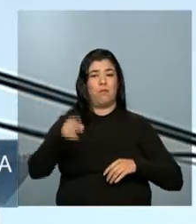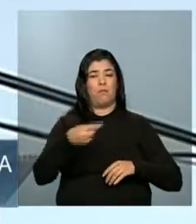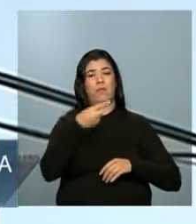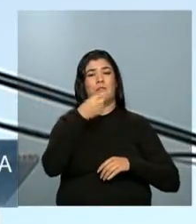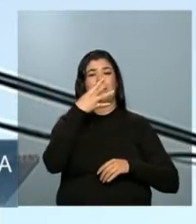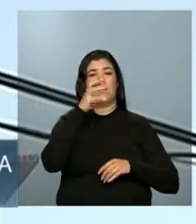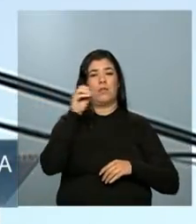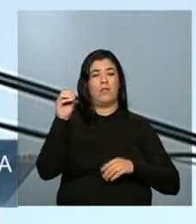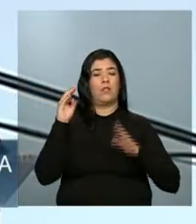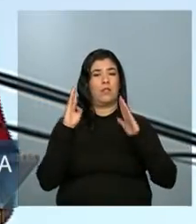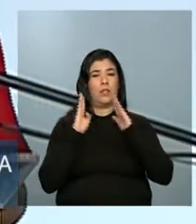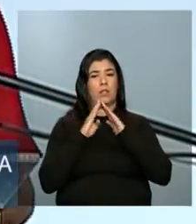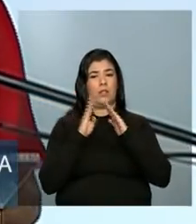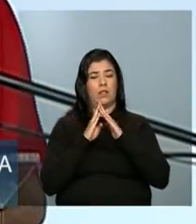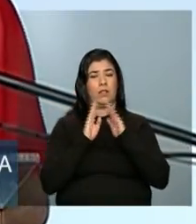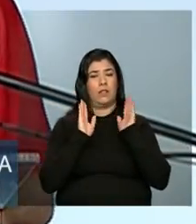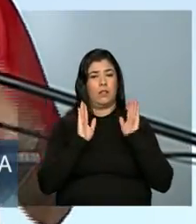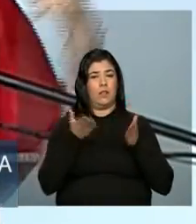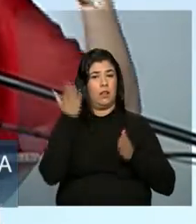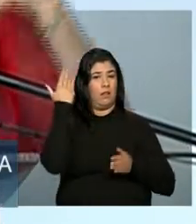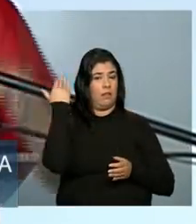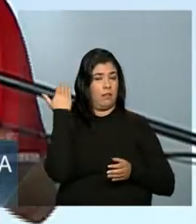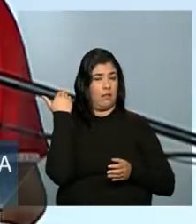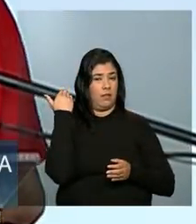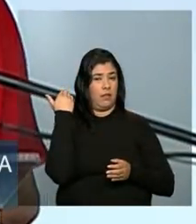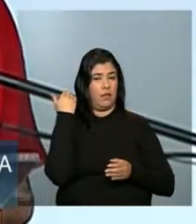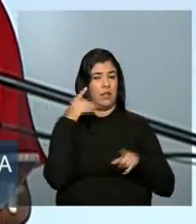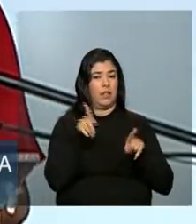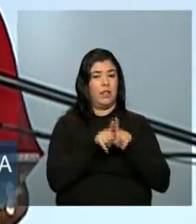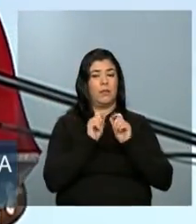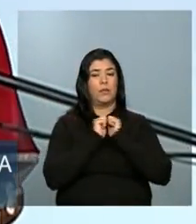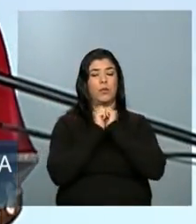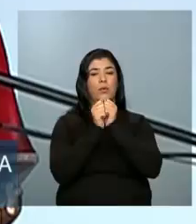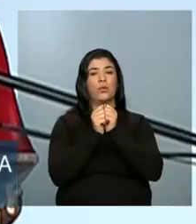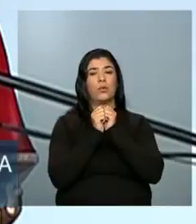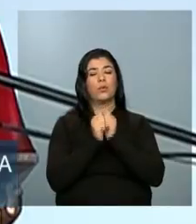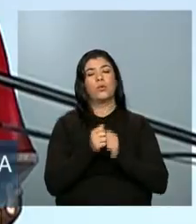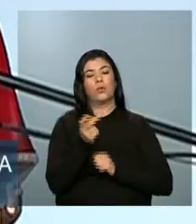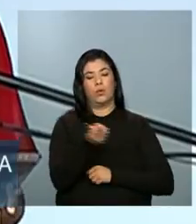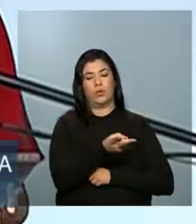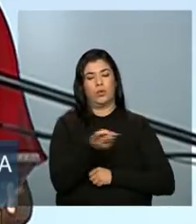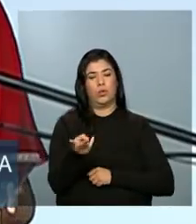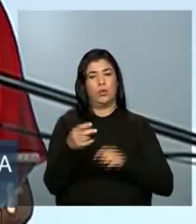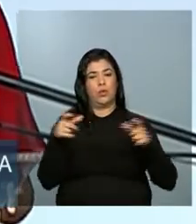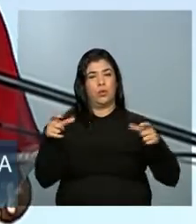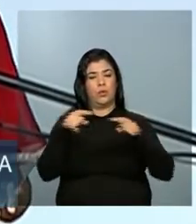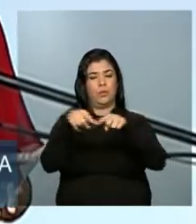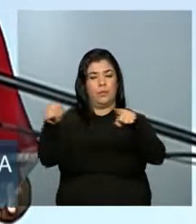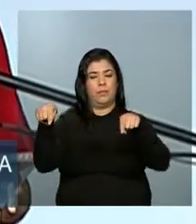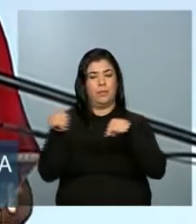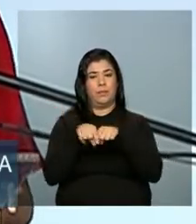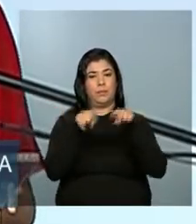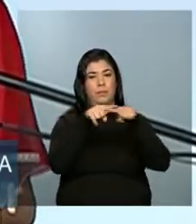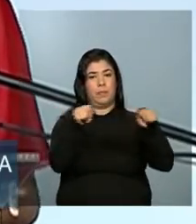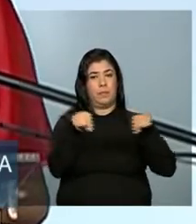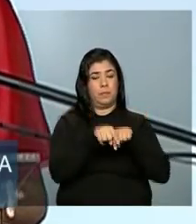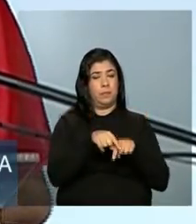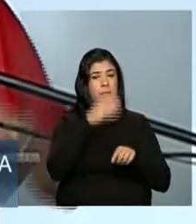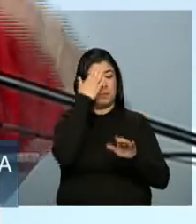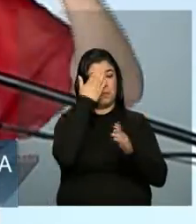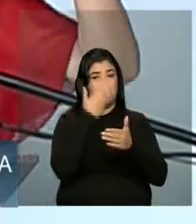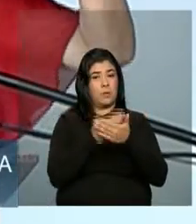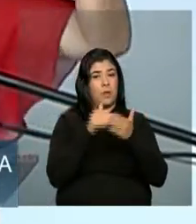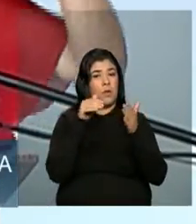moradias, incluindo os dois residenciais. Então, até o final de março